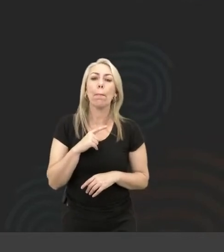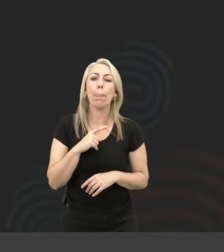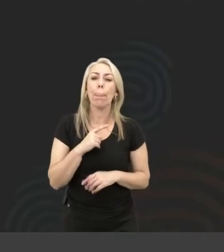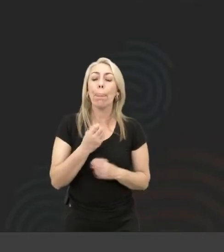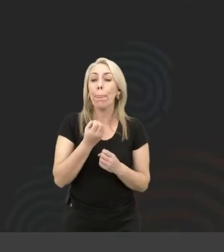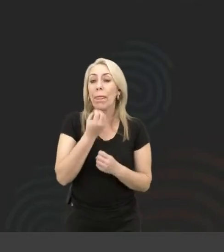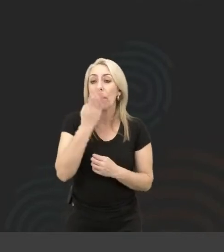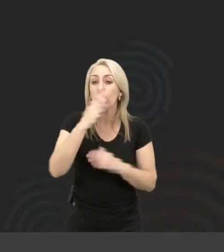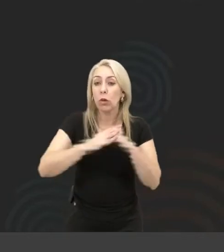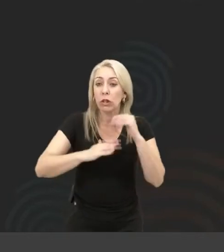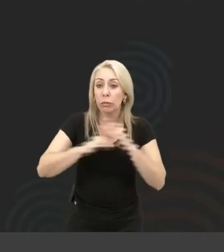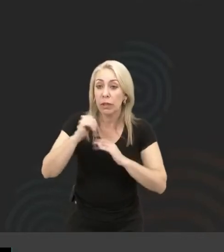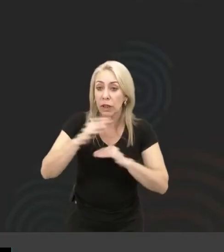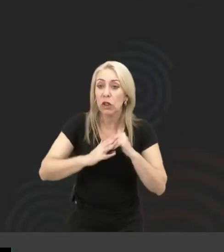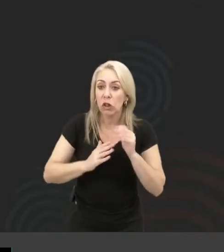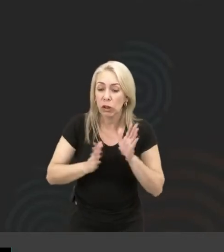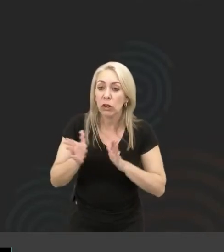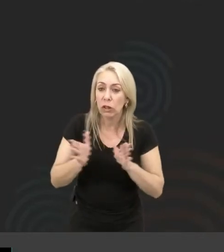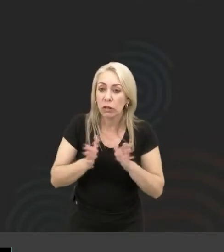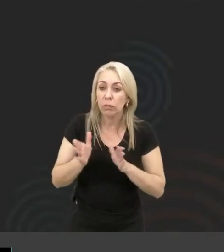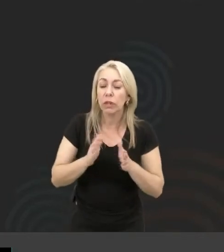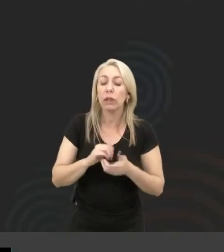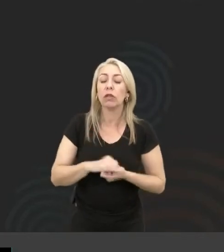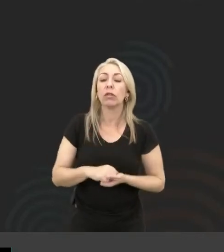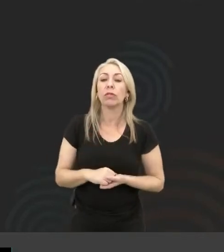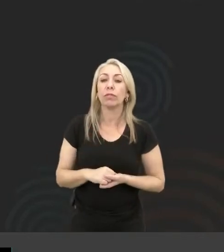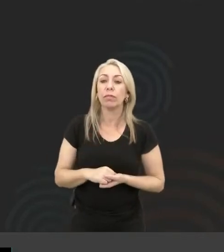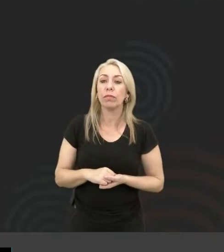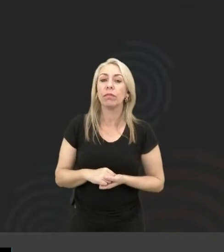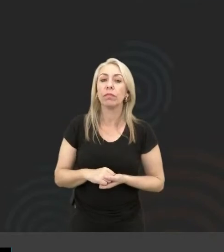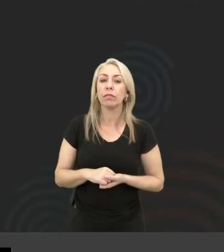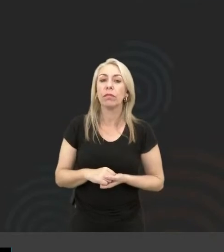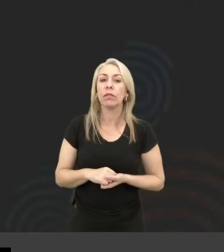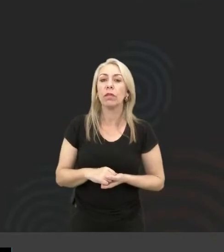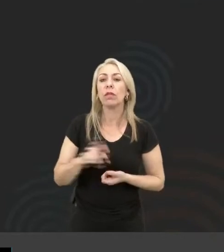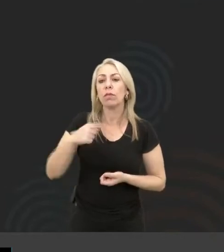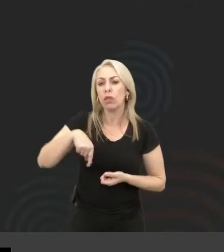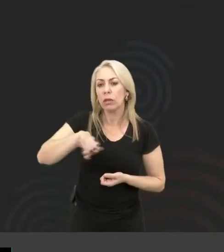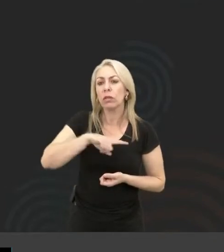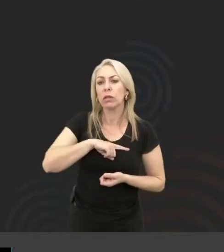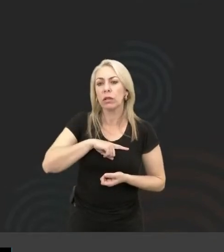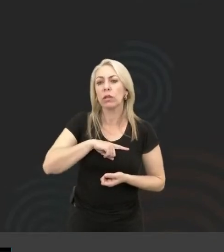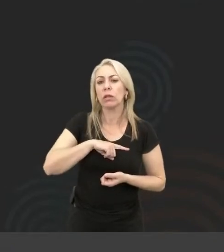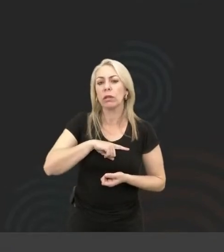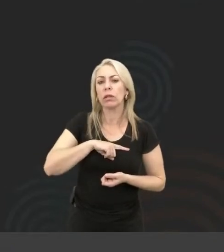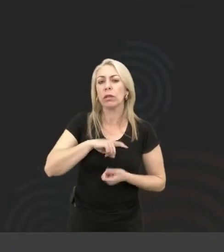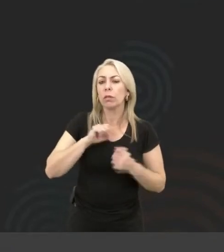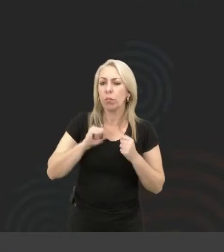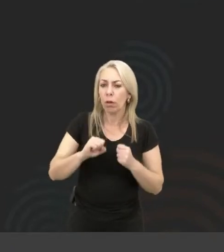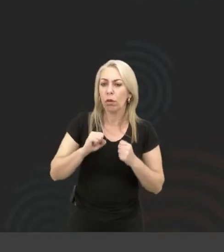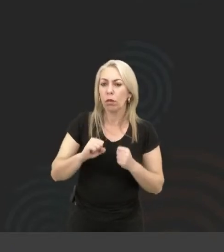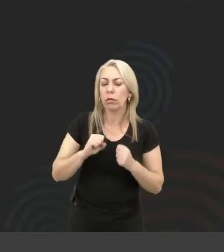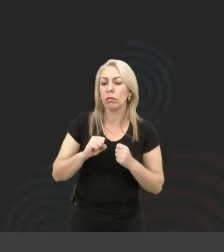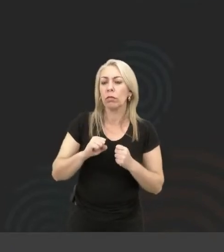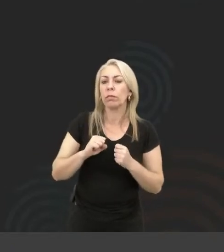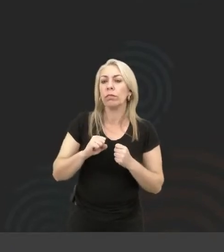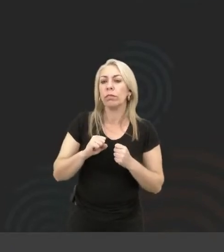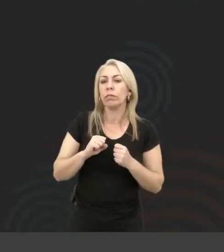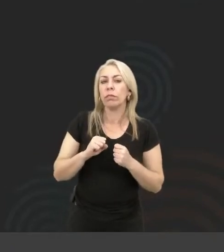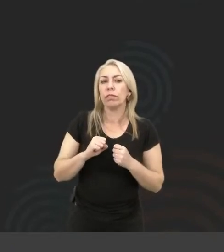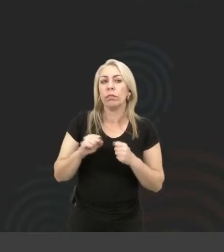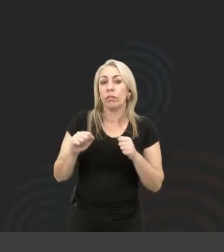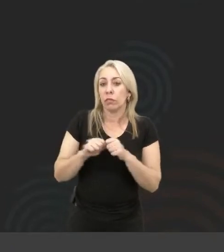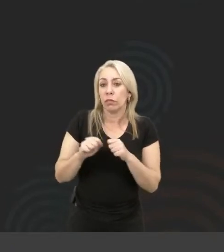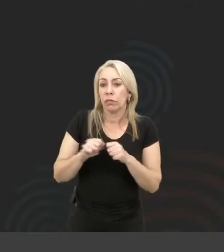algumas boas práticas de acessibilidade, de acessibilidade vocês podem adotar. por